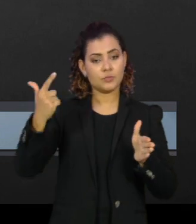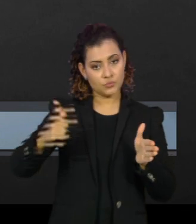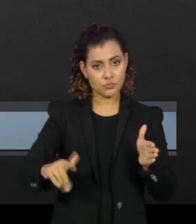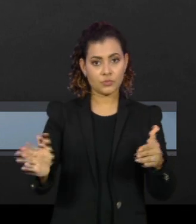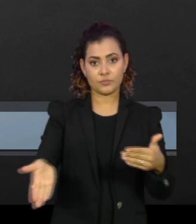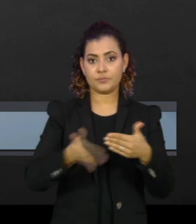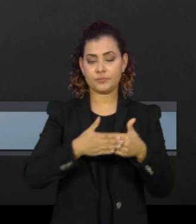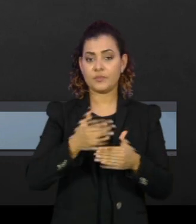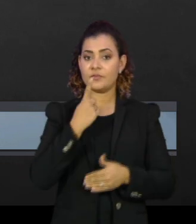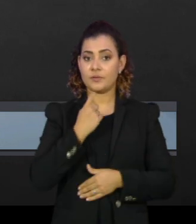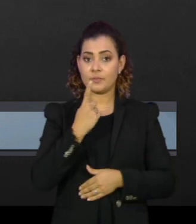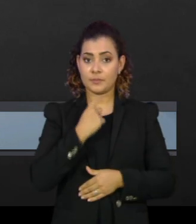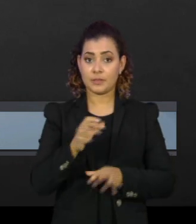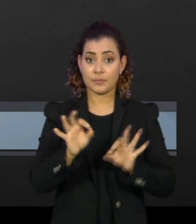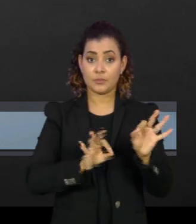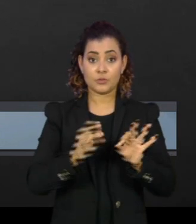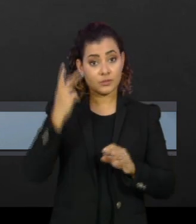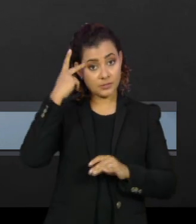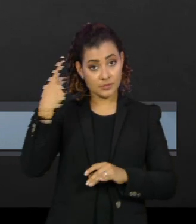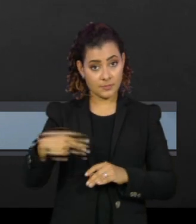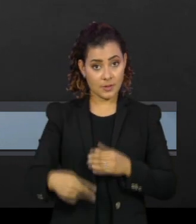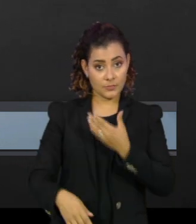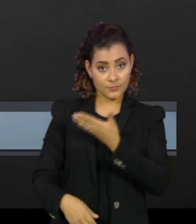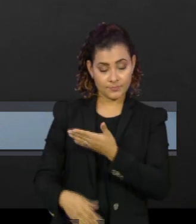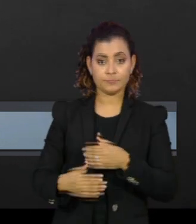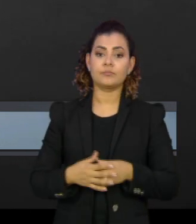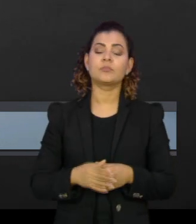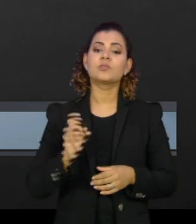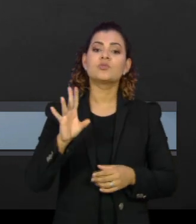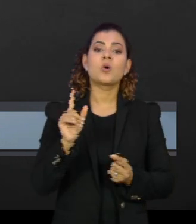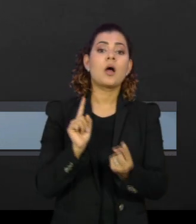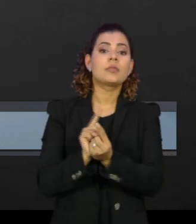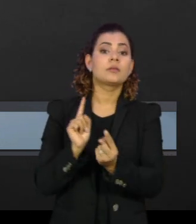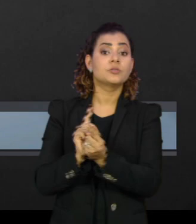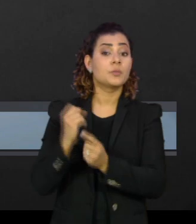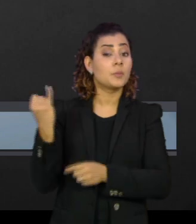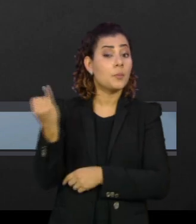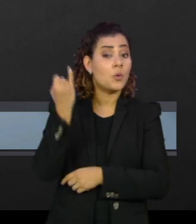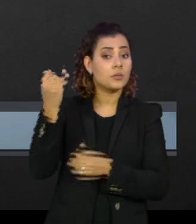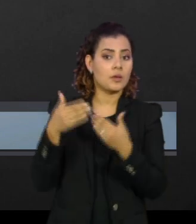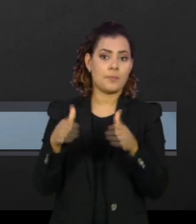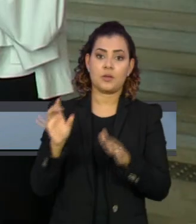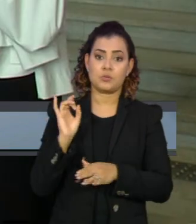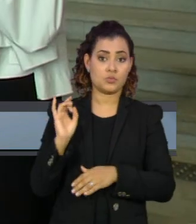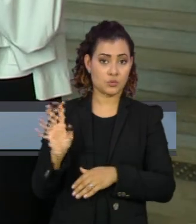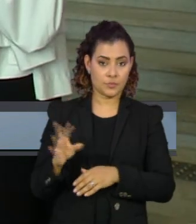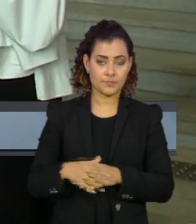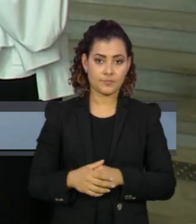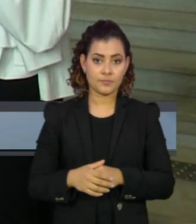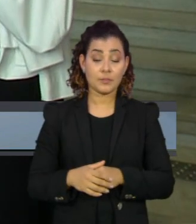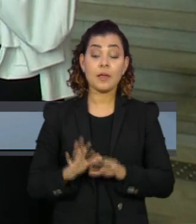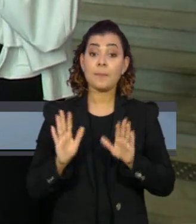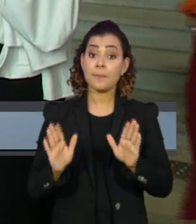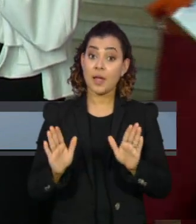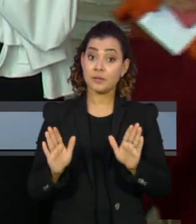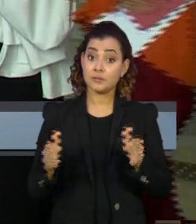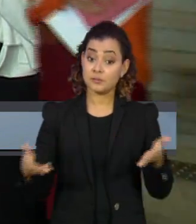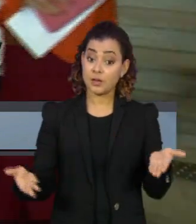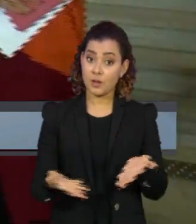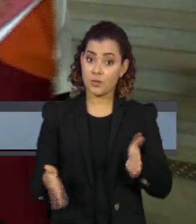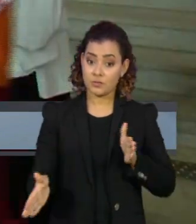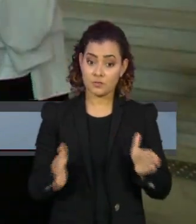à fase vermelha do Plano São Paulo, apenas com serviços essenciais funcionando. Mas, desta vez,